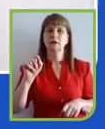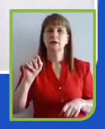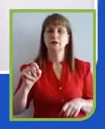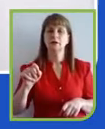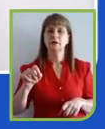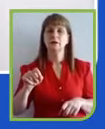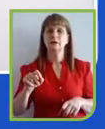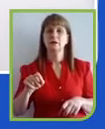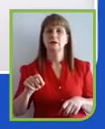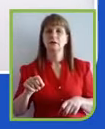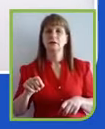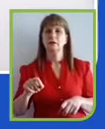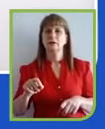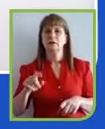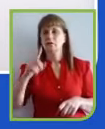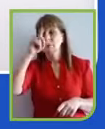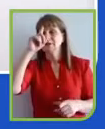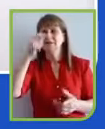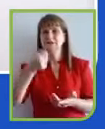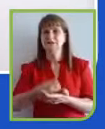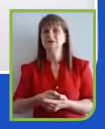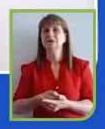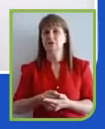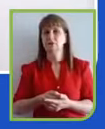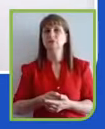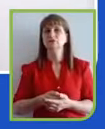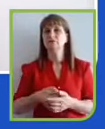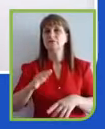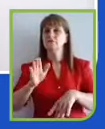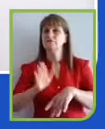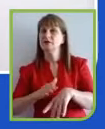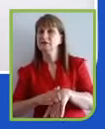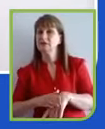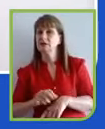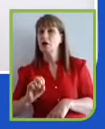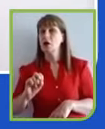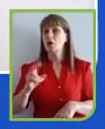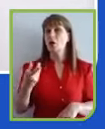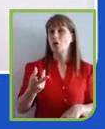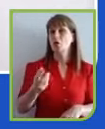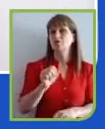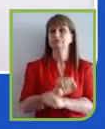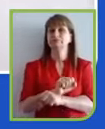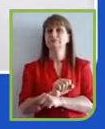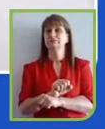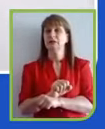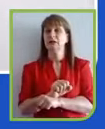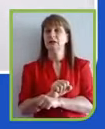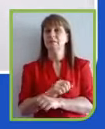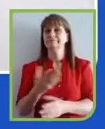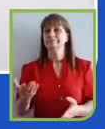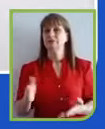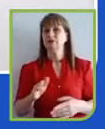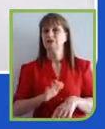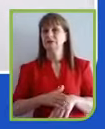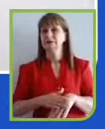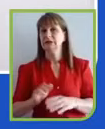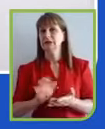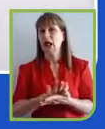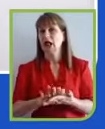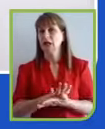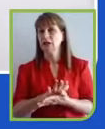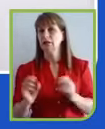E a imobilidade também. O que a gente fala é o quanto isso pode afetar, por exemplo, em questões como cultura.